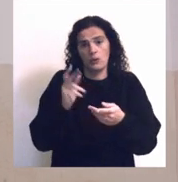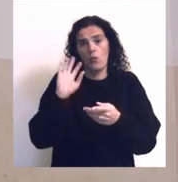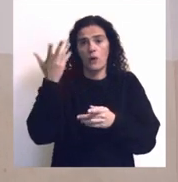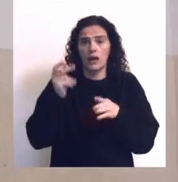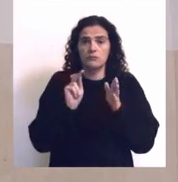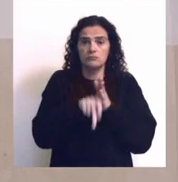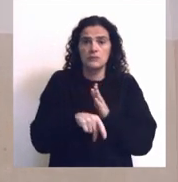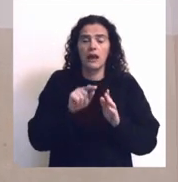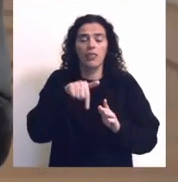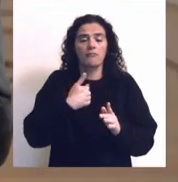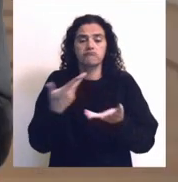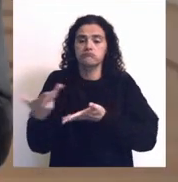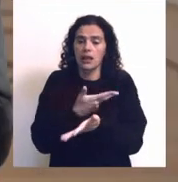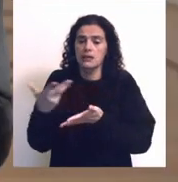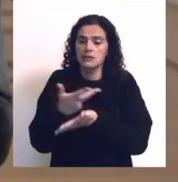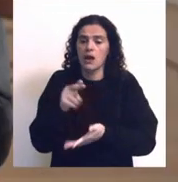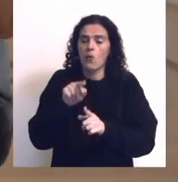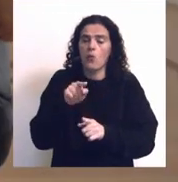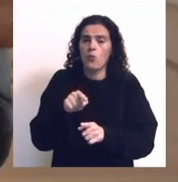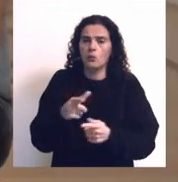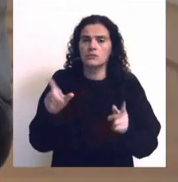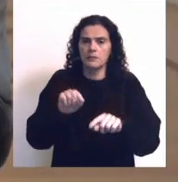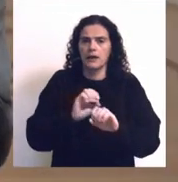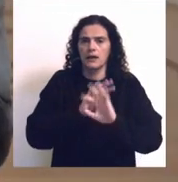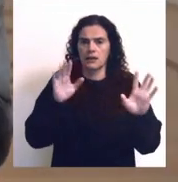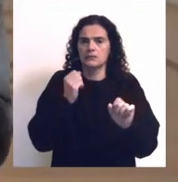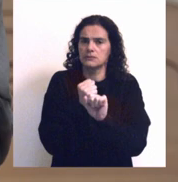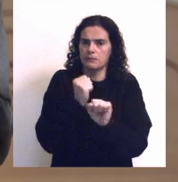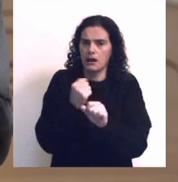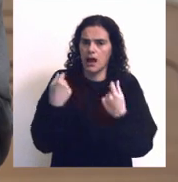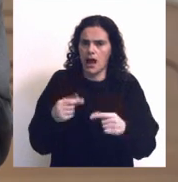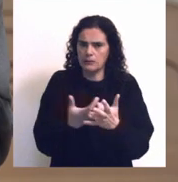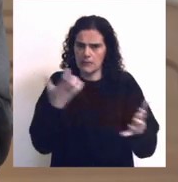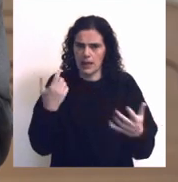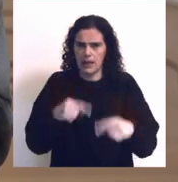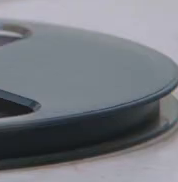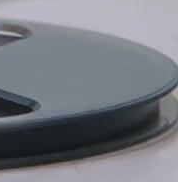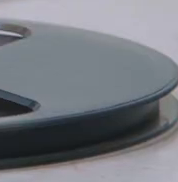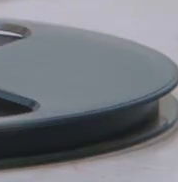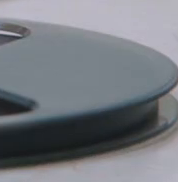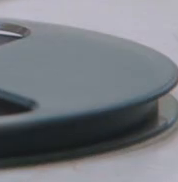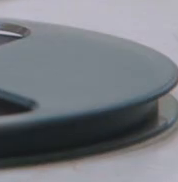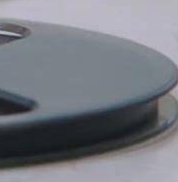hall de entrada, onde essa relação é também, obviamente, trabalhada e muito notória.